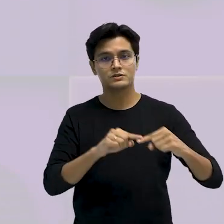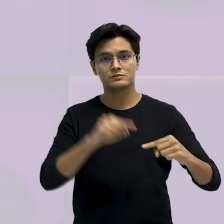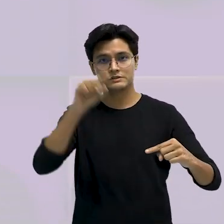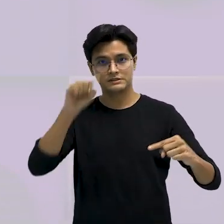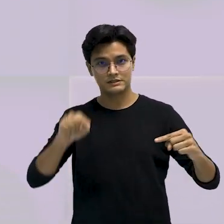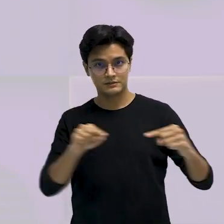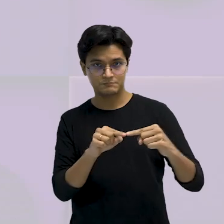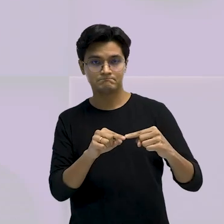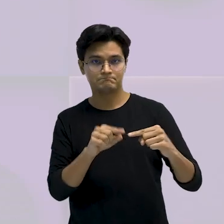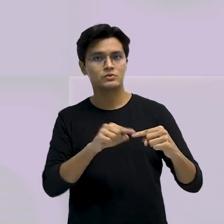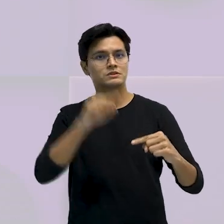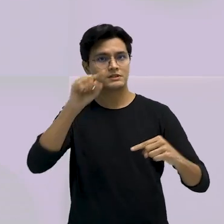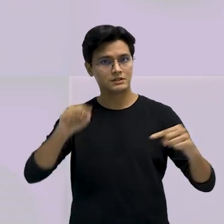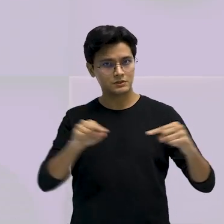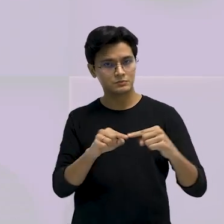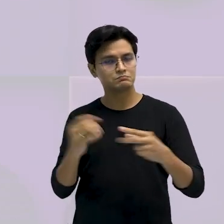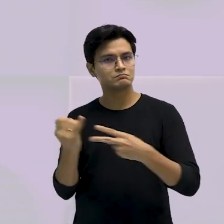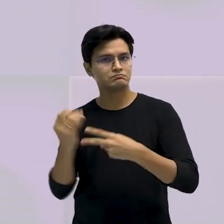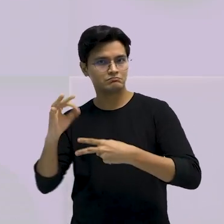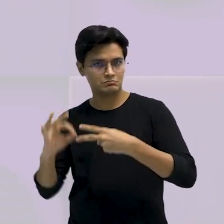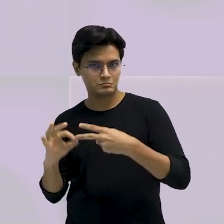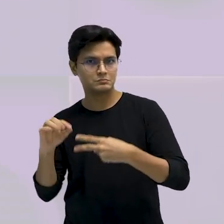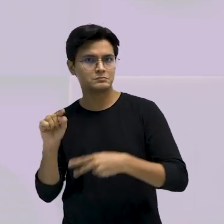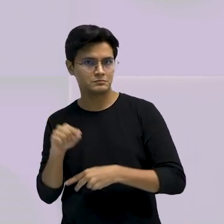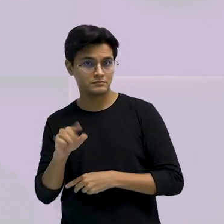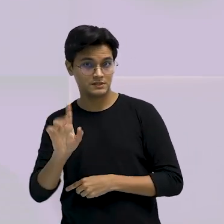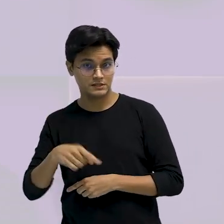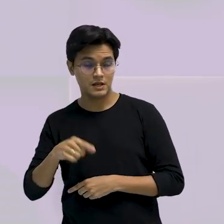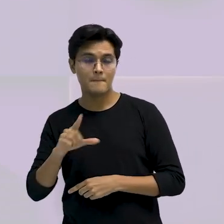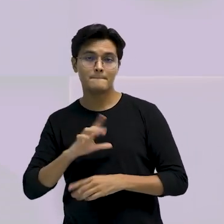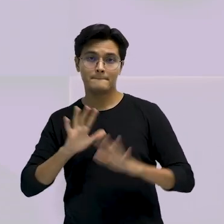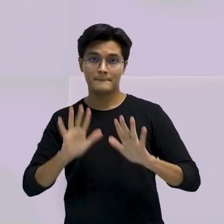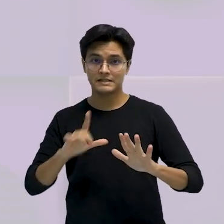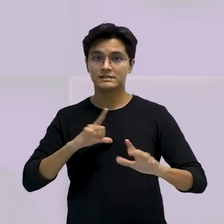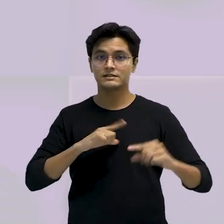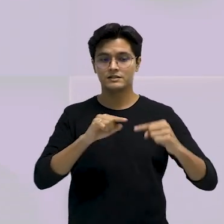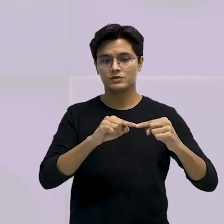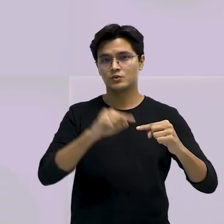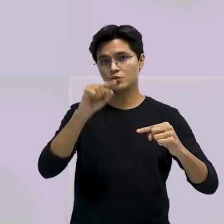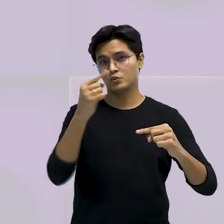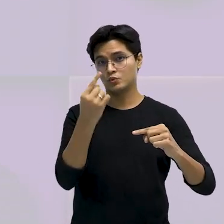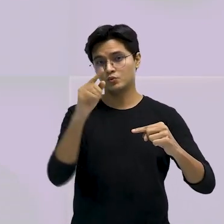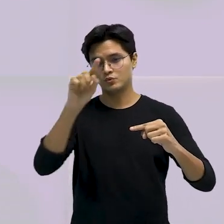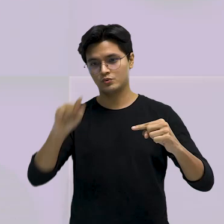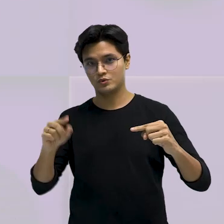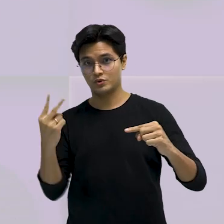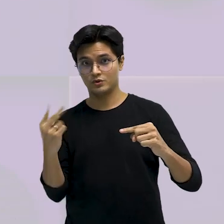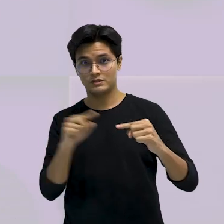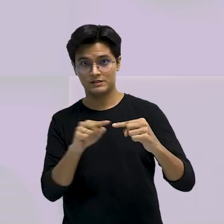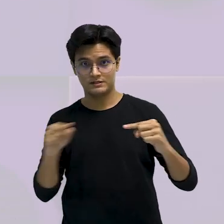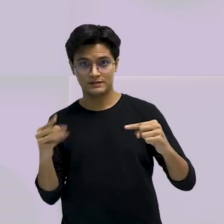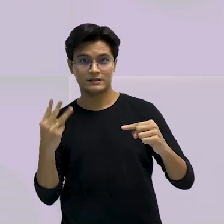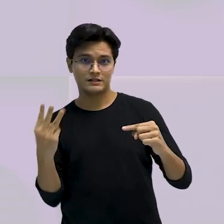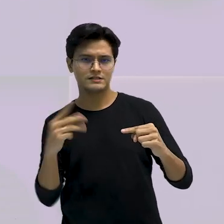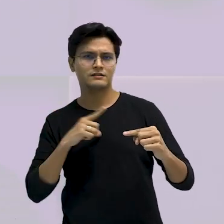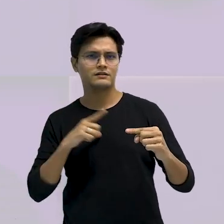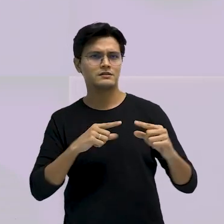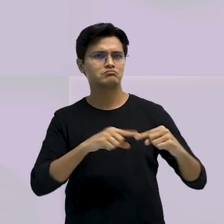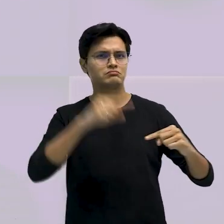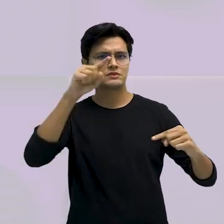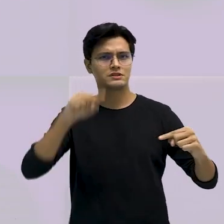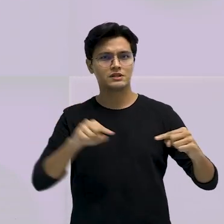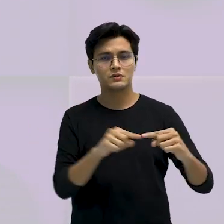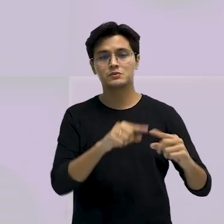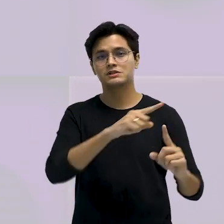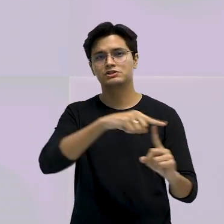polígono também, só que um polígono de três lados. E nós vimos que existem vários tipos de triângulos. Hoje